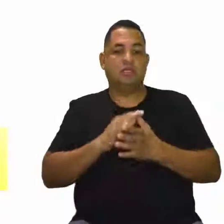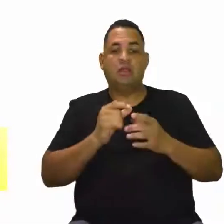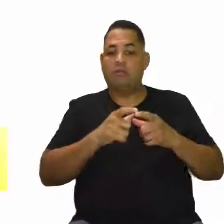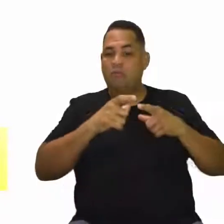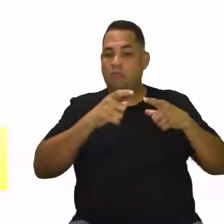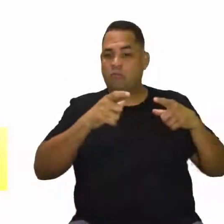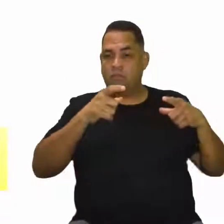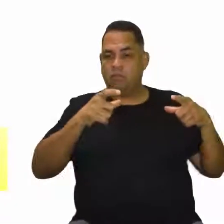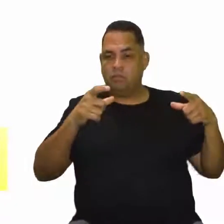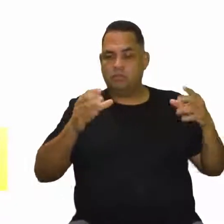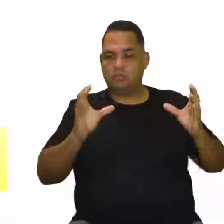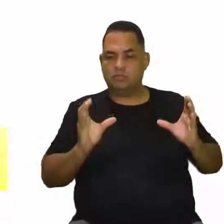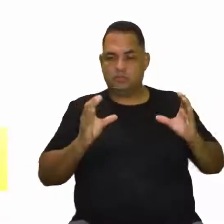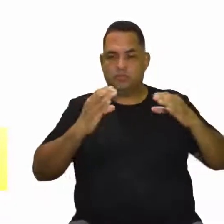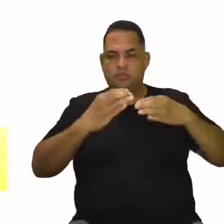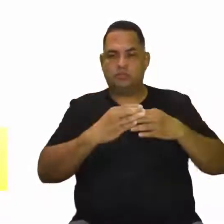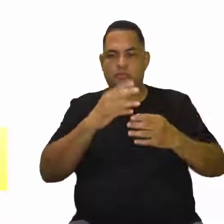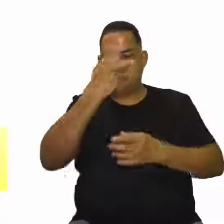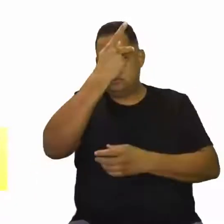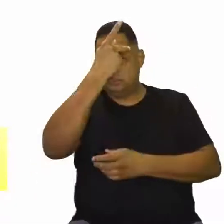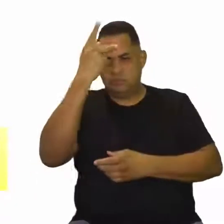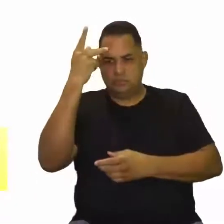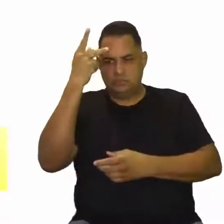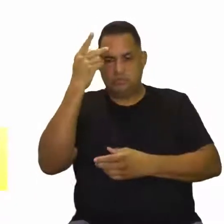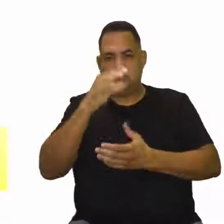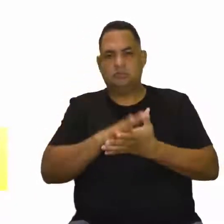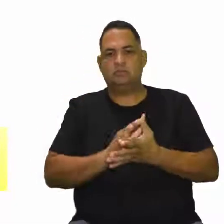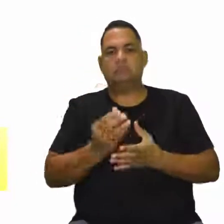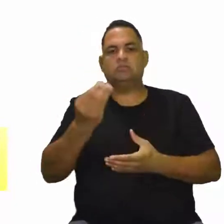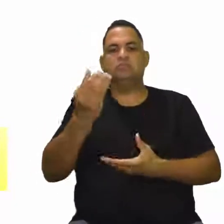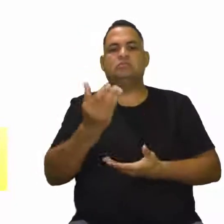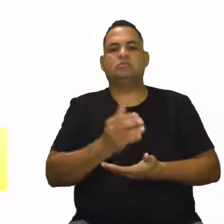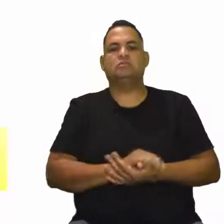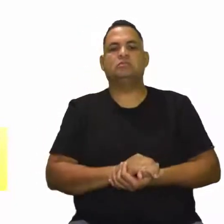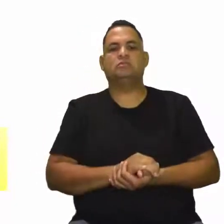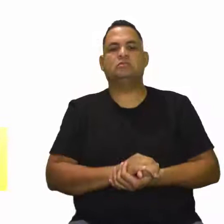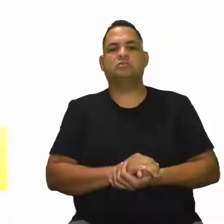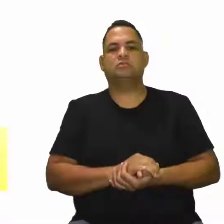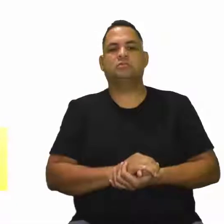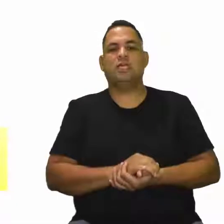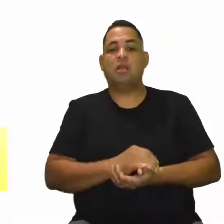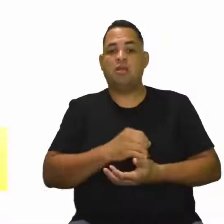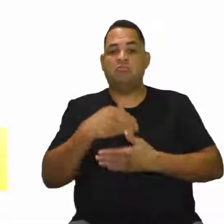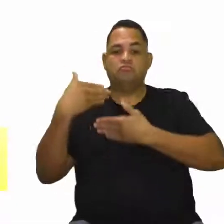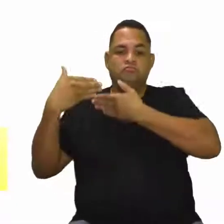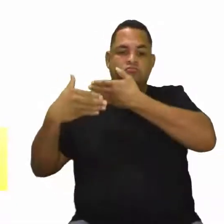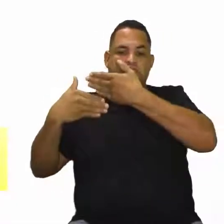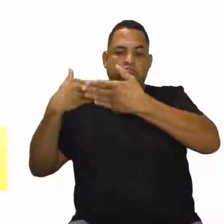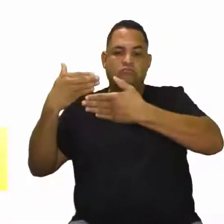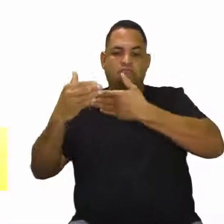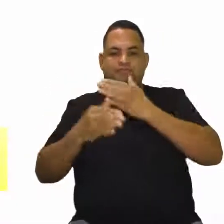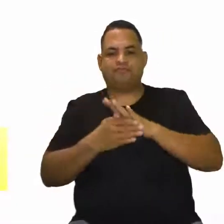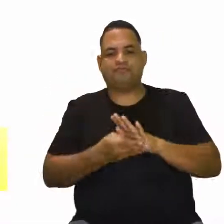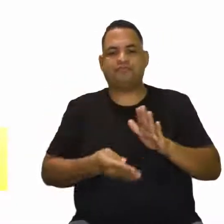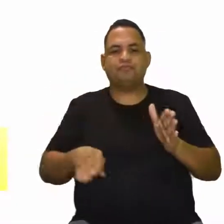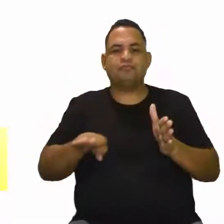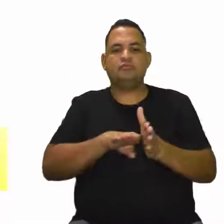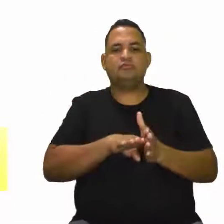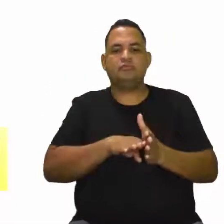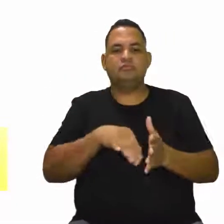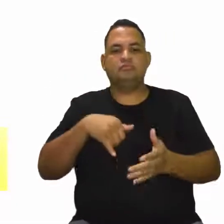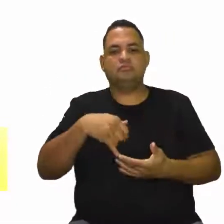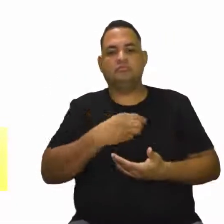o grupo de pessoas dentro do envelhecimento, né? Chegando aí na terceira